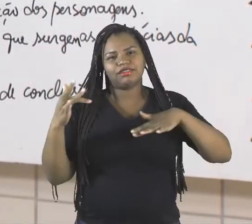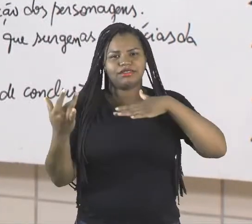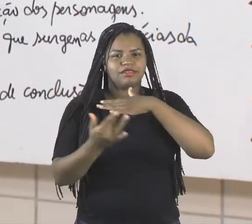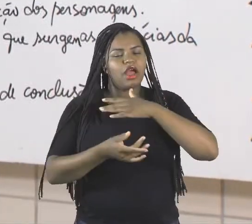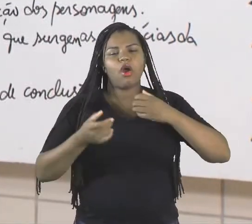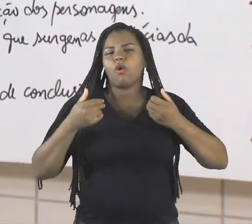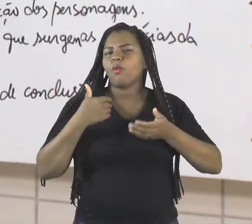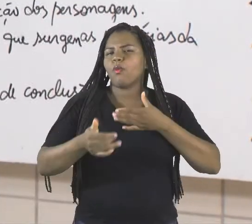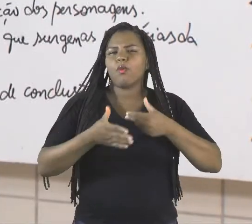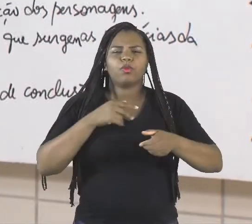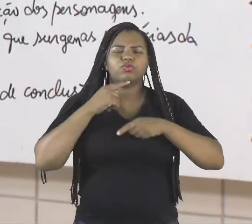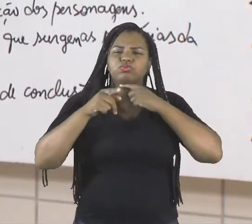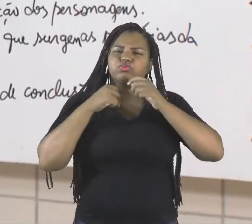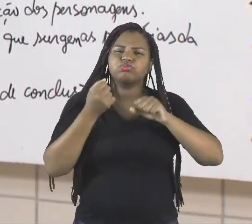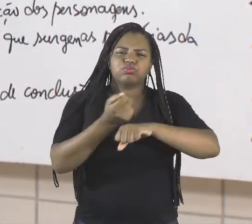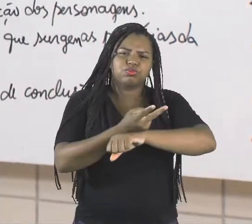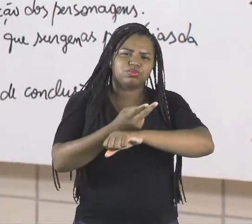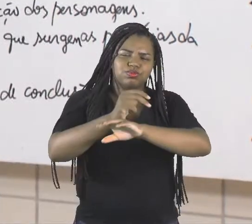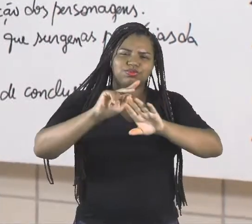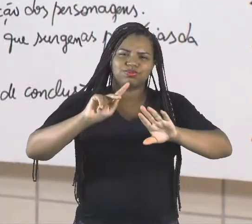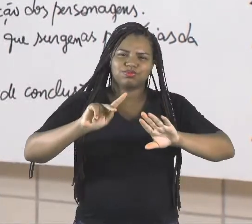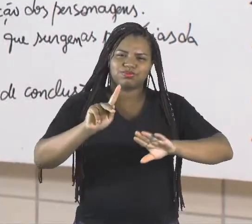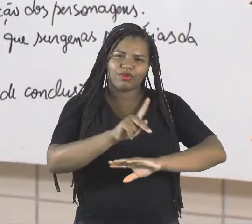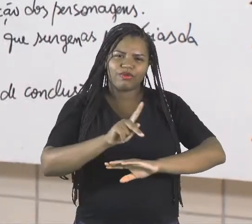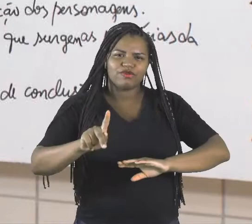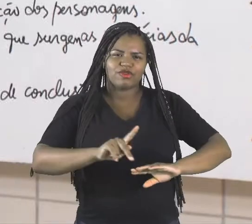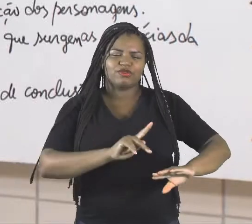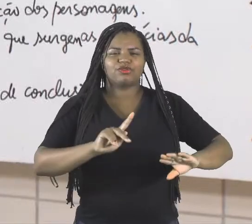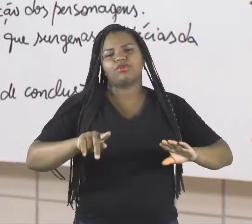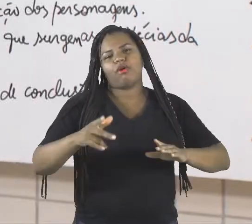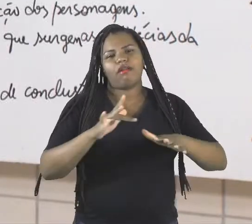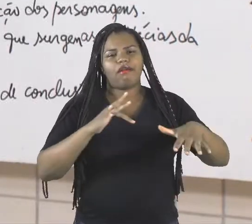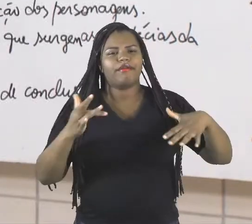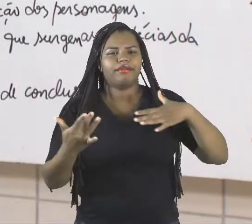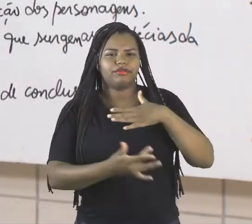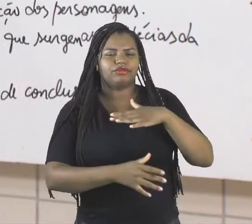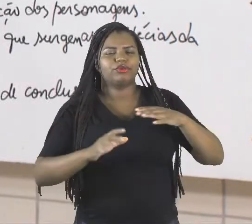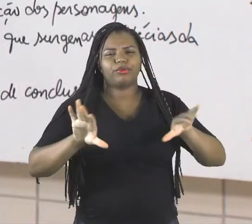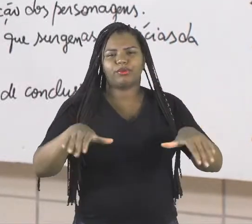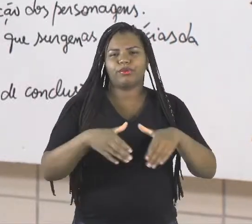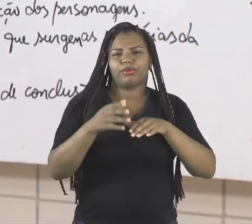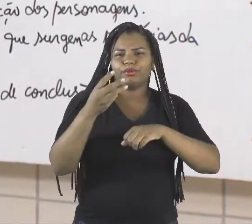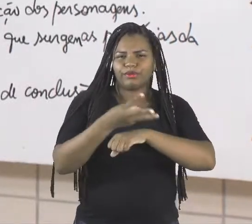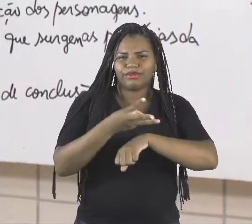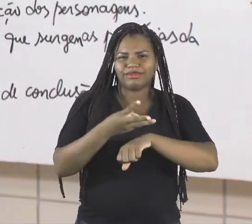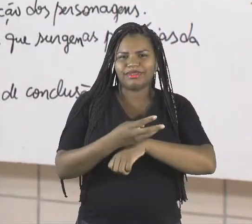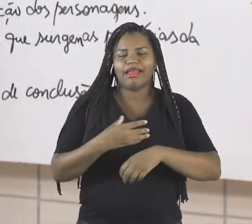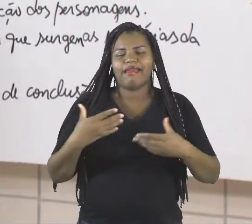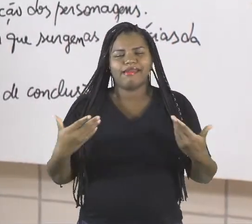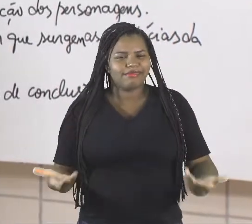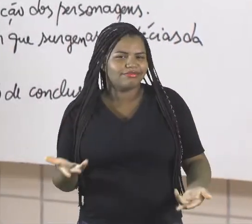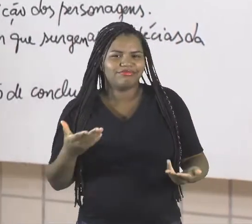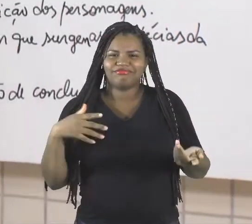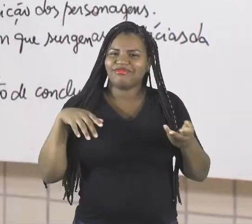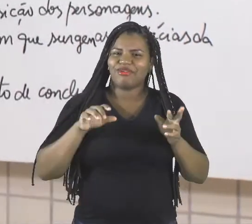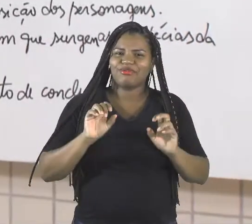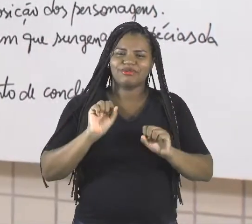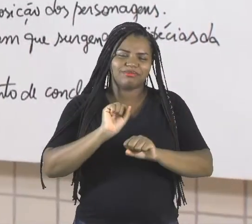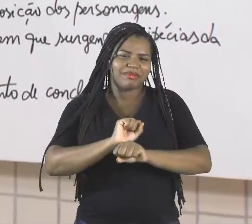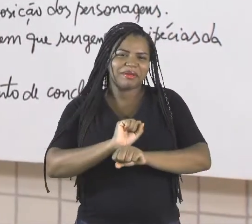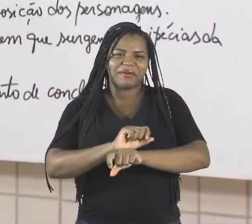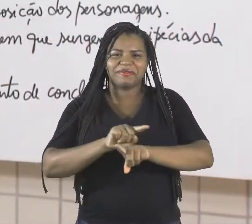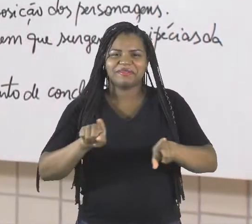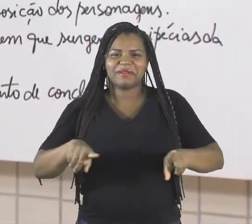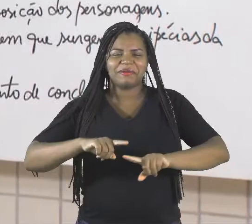procurar os professores de vocês nas redes sociais, nos grupos de WhatsApp. E é isso, eu aguardo vocês e até a próxima aula